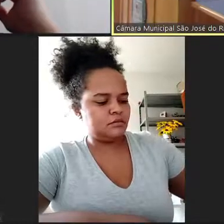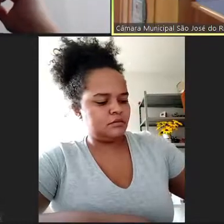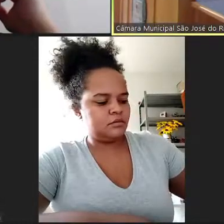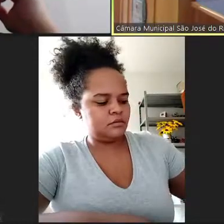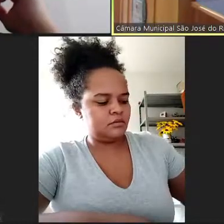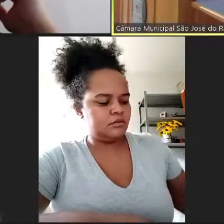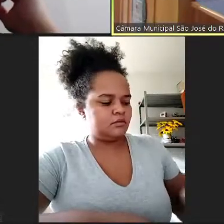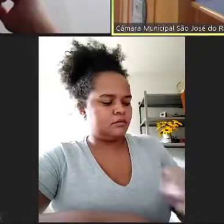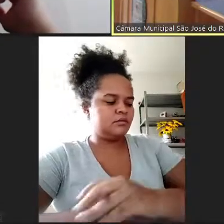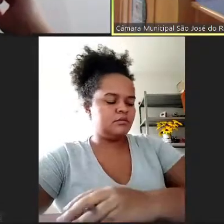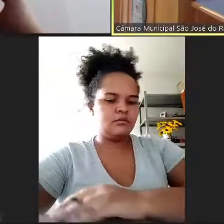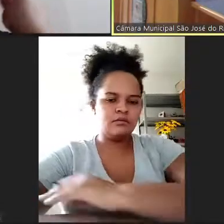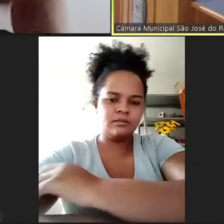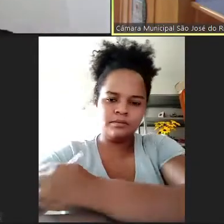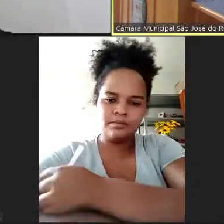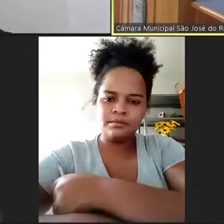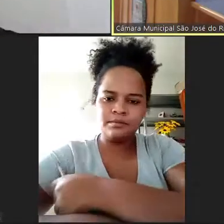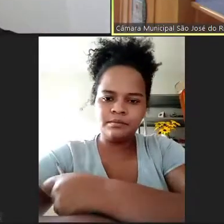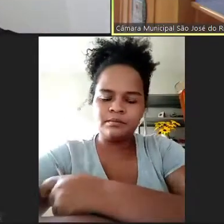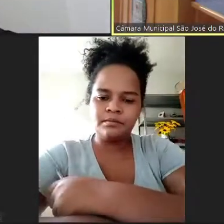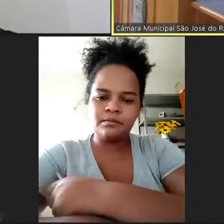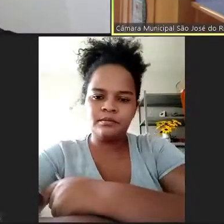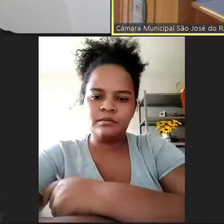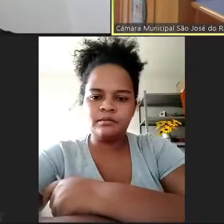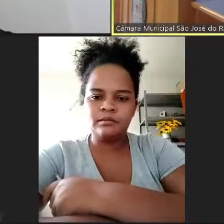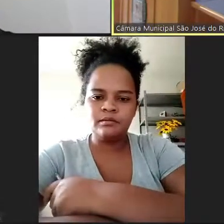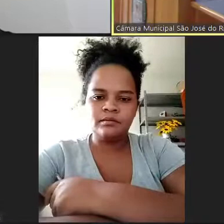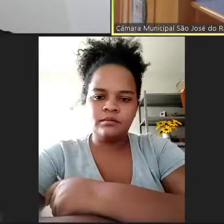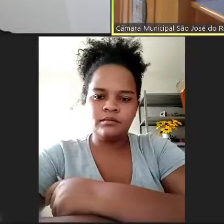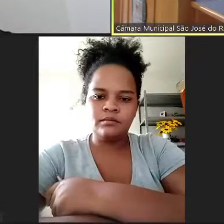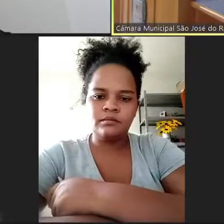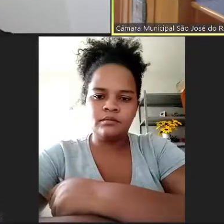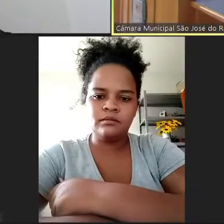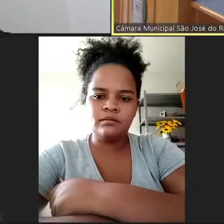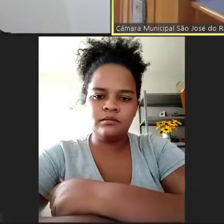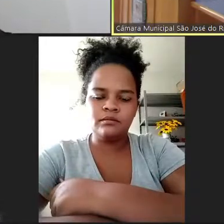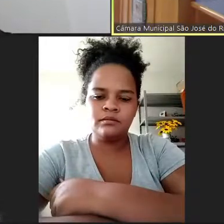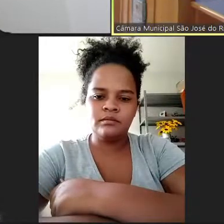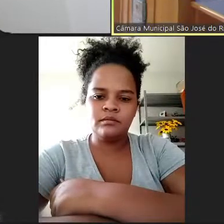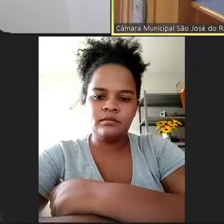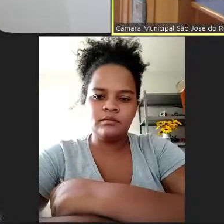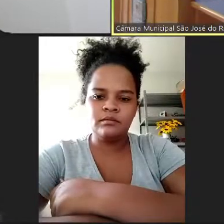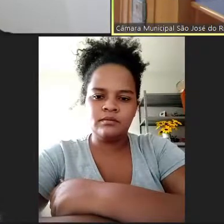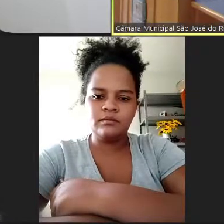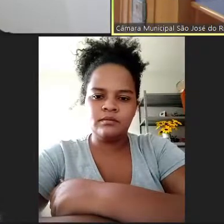Paulo Sérgio Rodrigues e número 165 de 2021 de autoria do vereador Rubens Pinheiro Lobato. Resposta da Diretoria